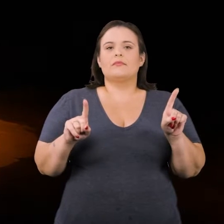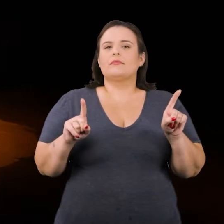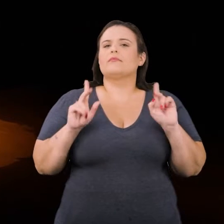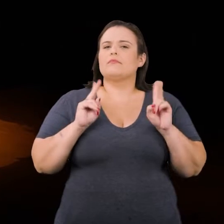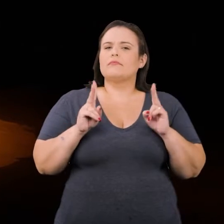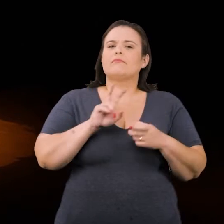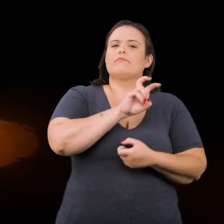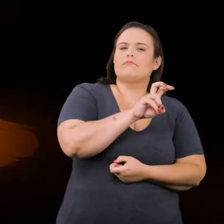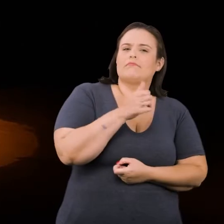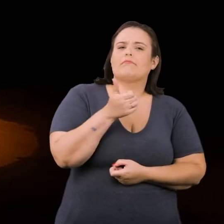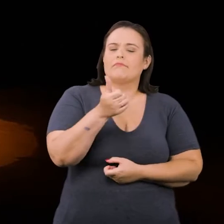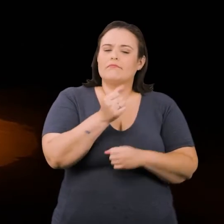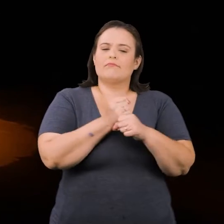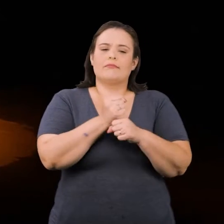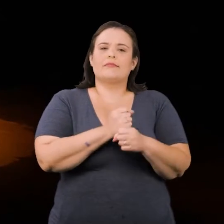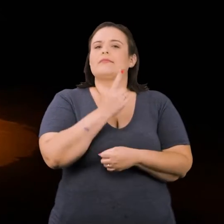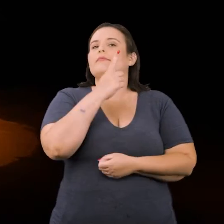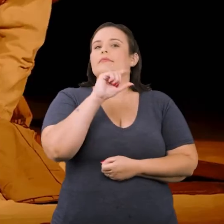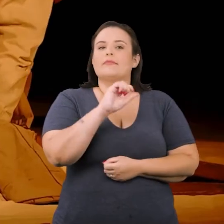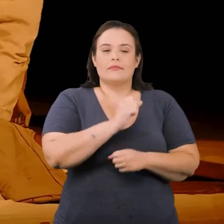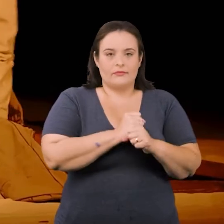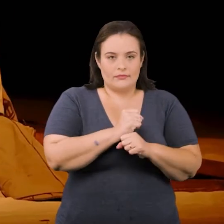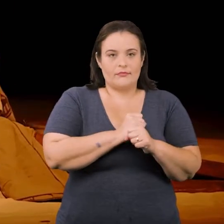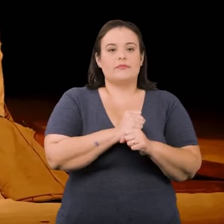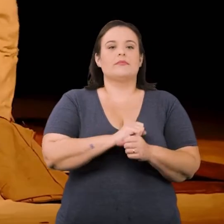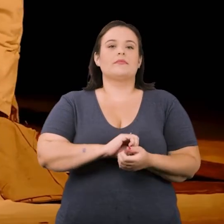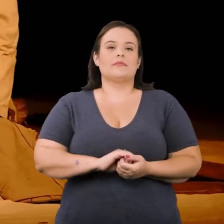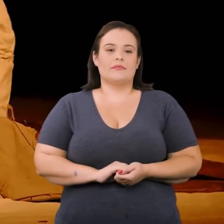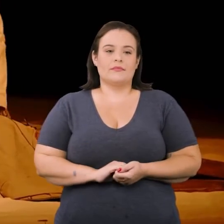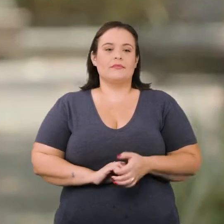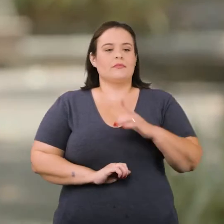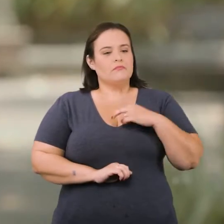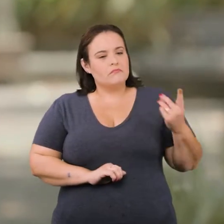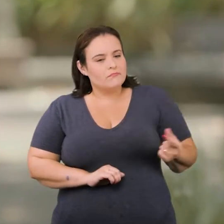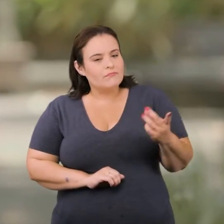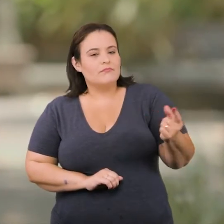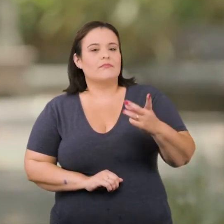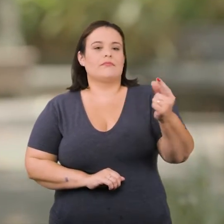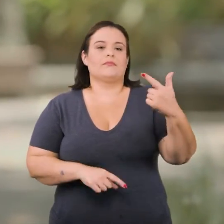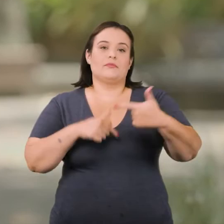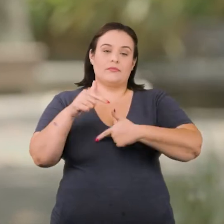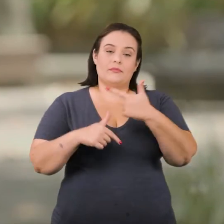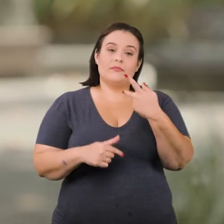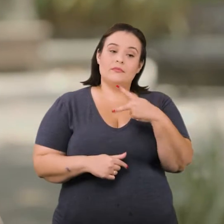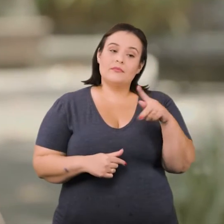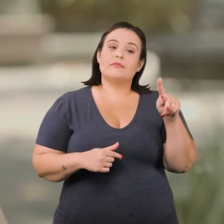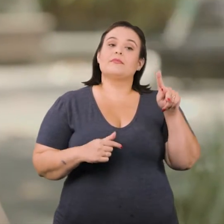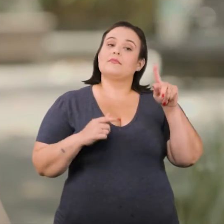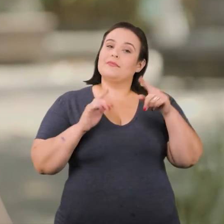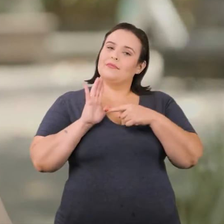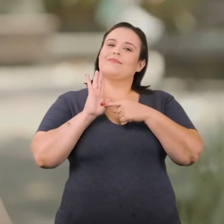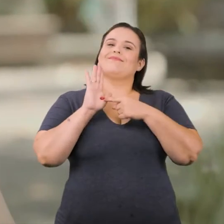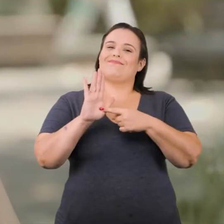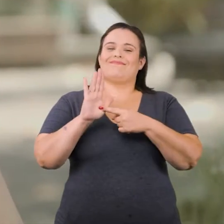fique cinco, seis anos em cartaz, dez anos em cartaz. A longevidade da obra dele... Ana Paula